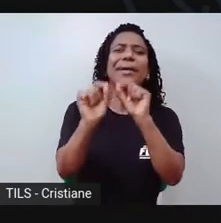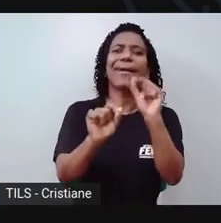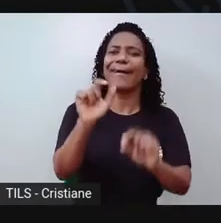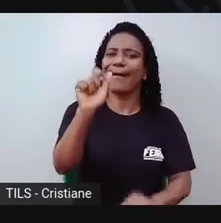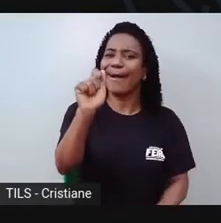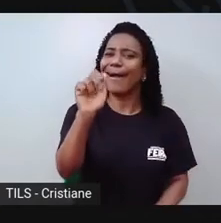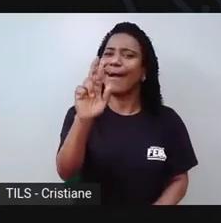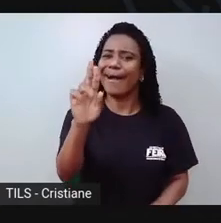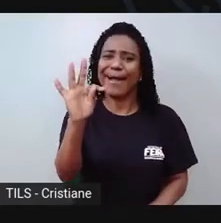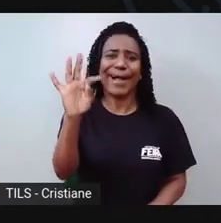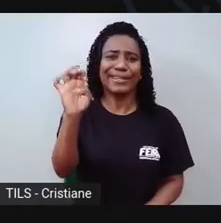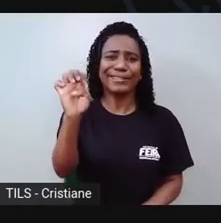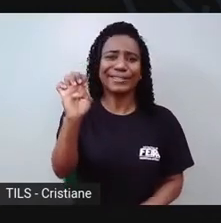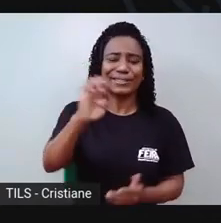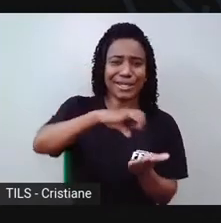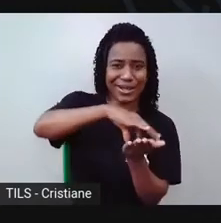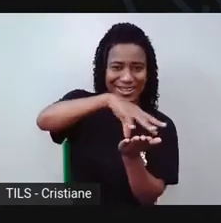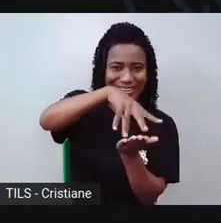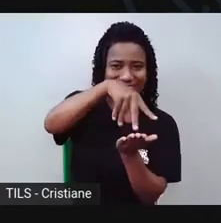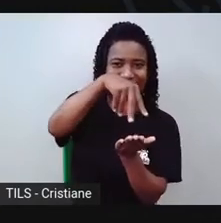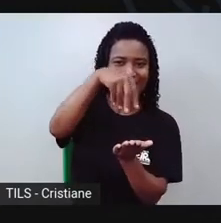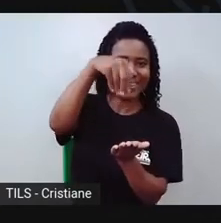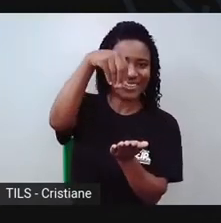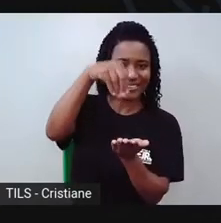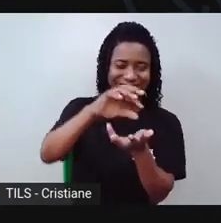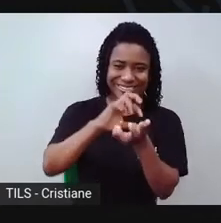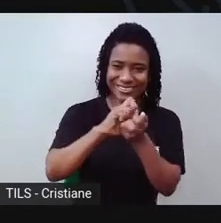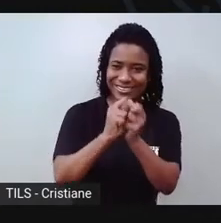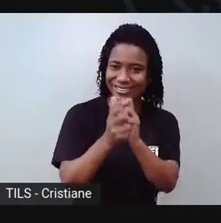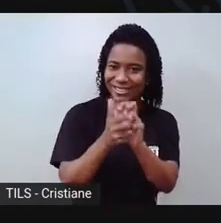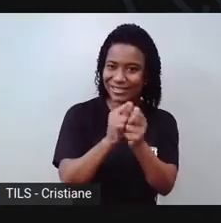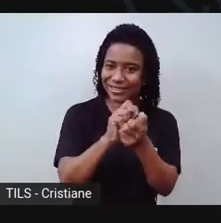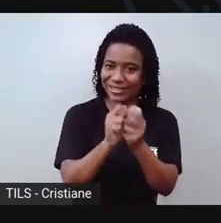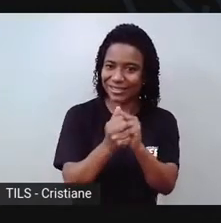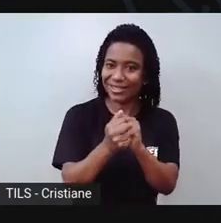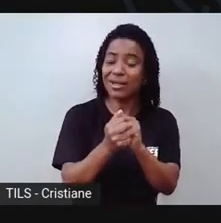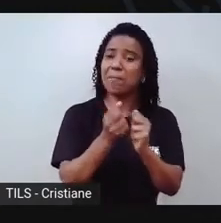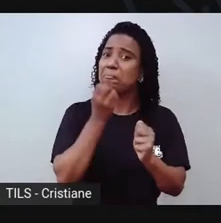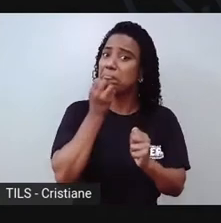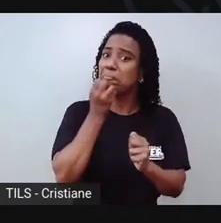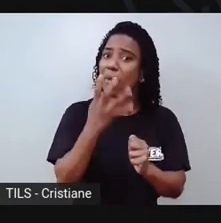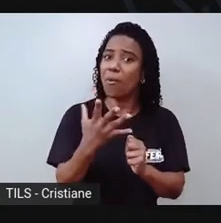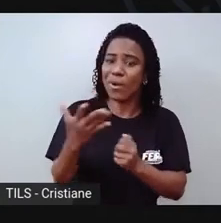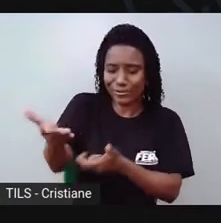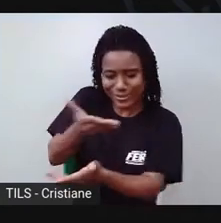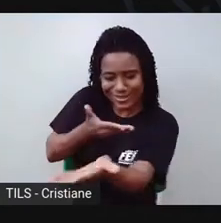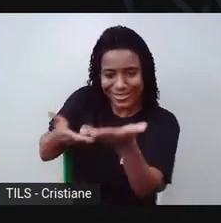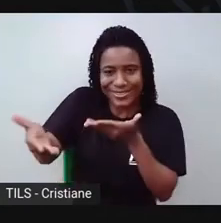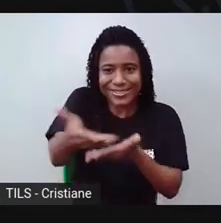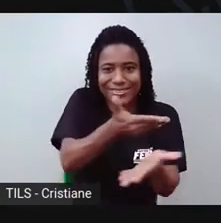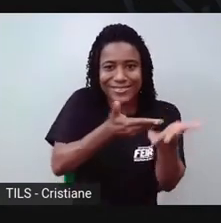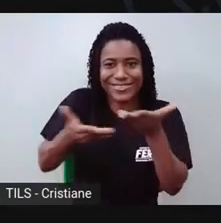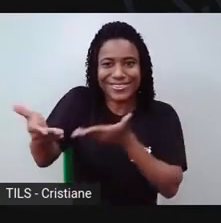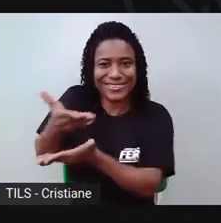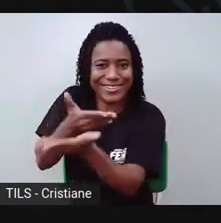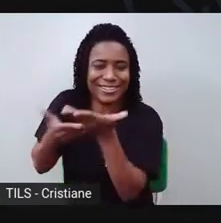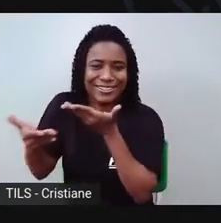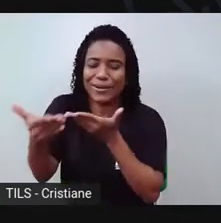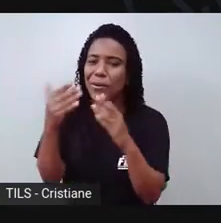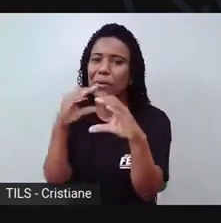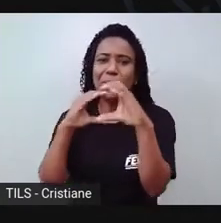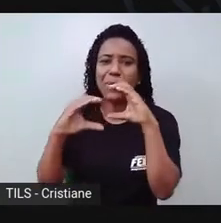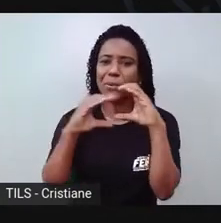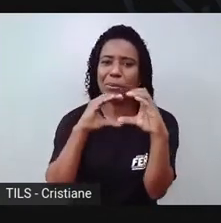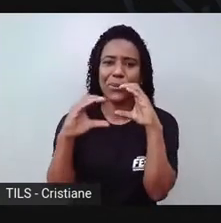proporciona construir, se comunicar com a outra pessoa. A arte foi a primeira comunicação